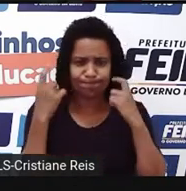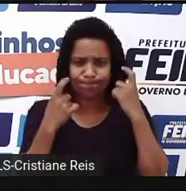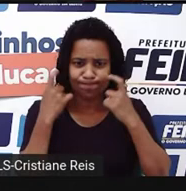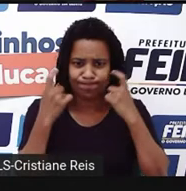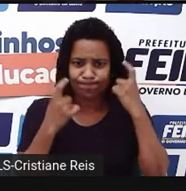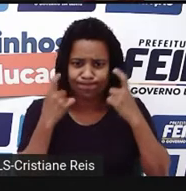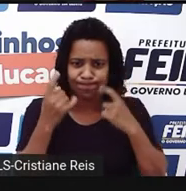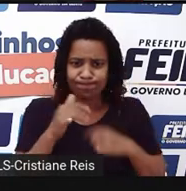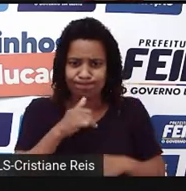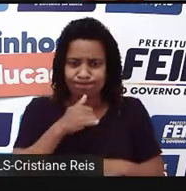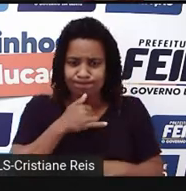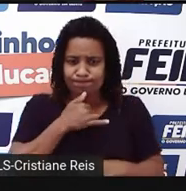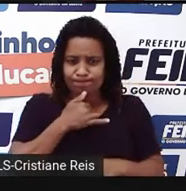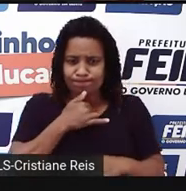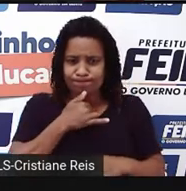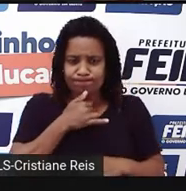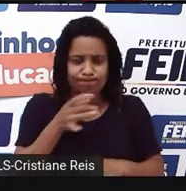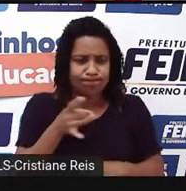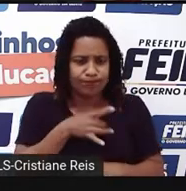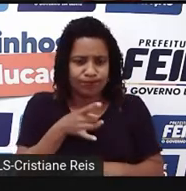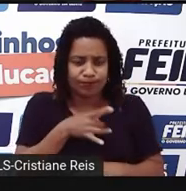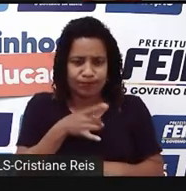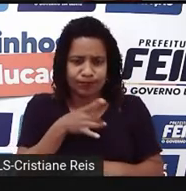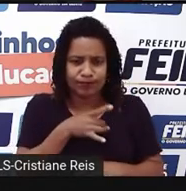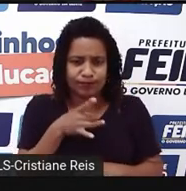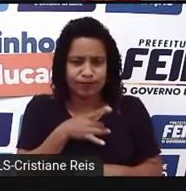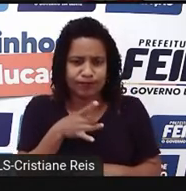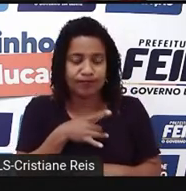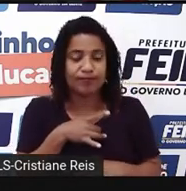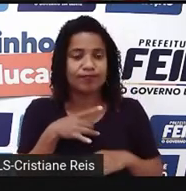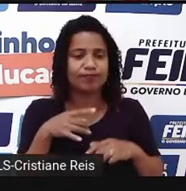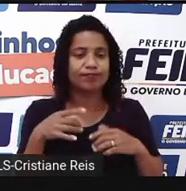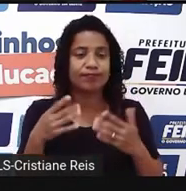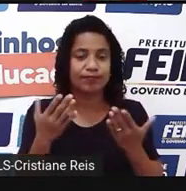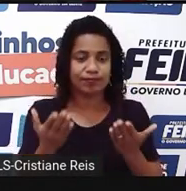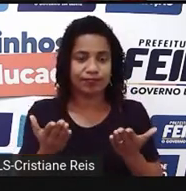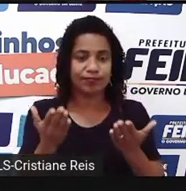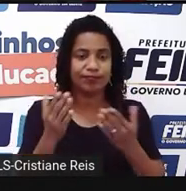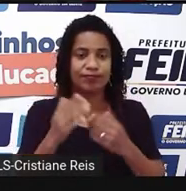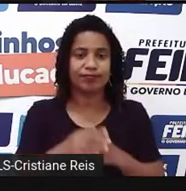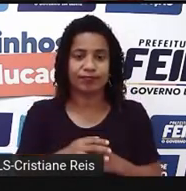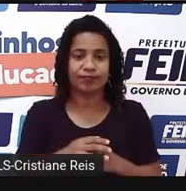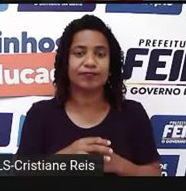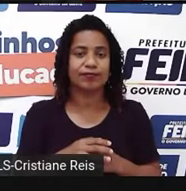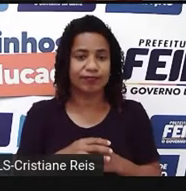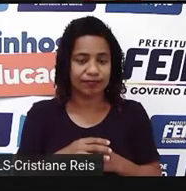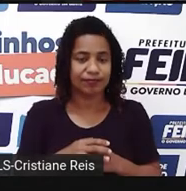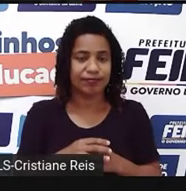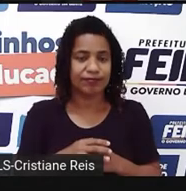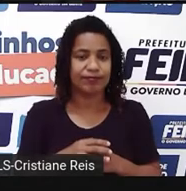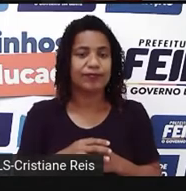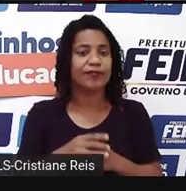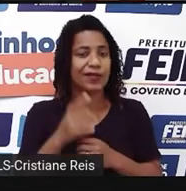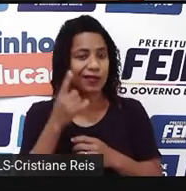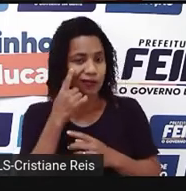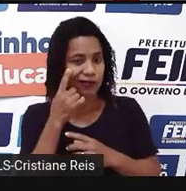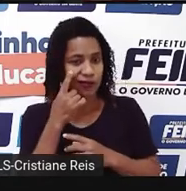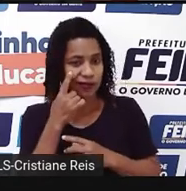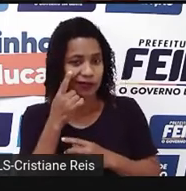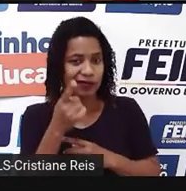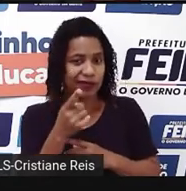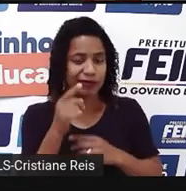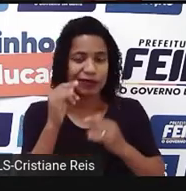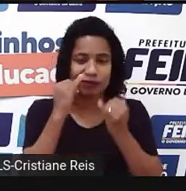tristeza, de pavor e podemos também entender a partir de algumas palavras que não estão